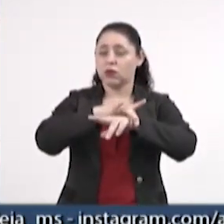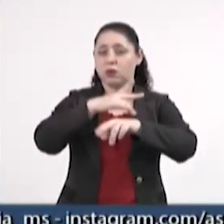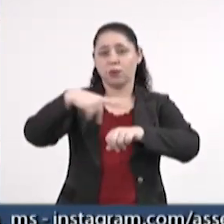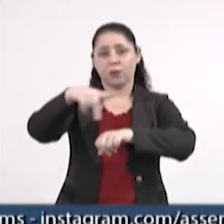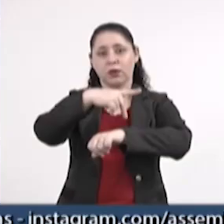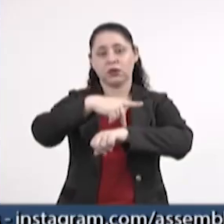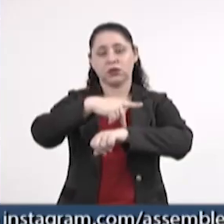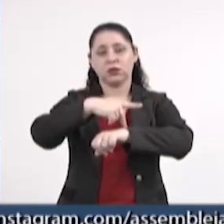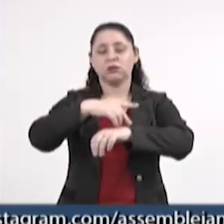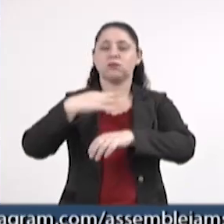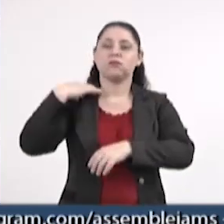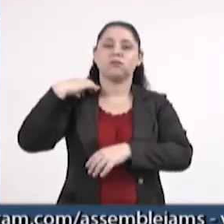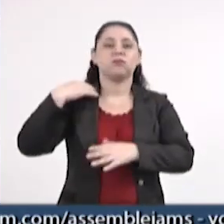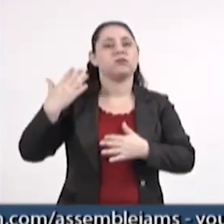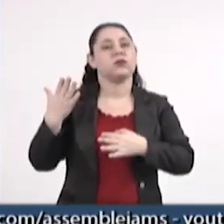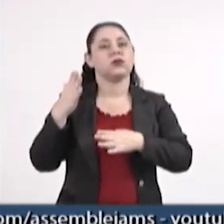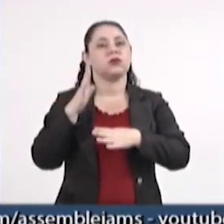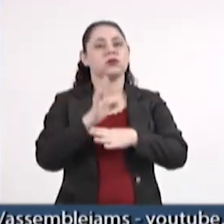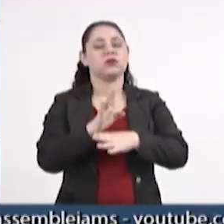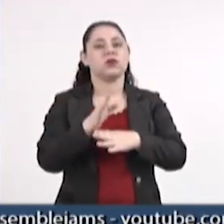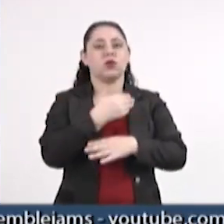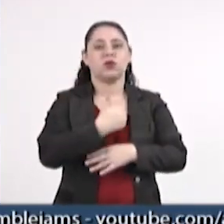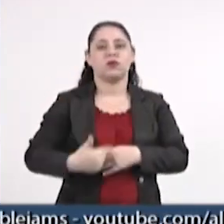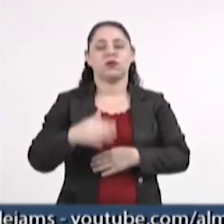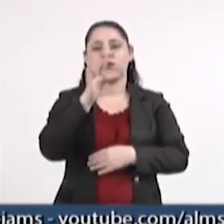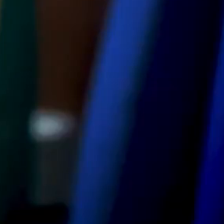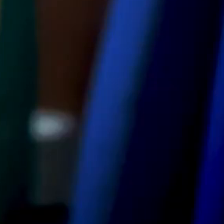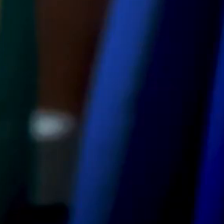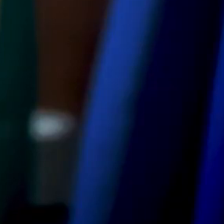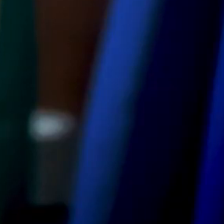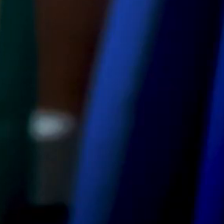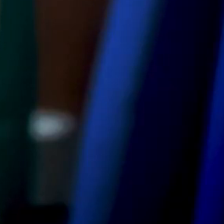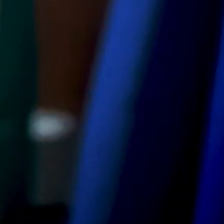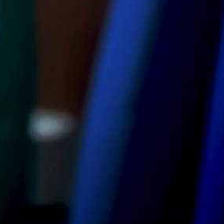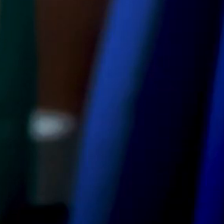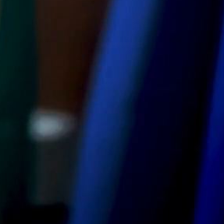disposta sempre a colaborar com o governo federal. Muito obrigada.